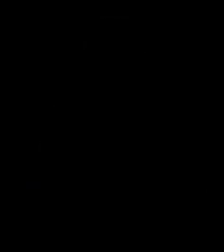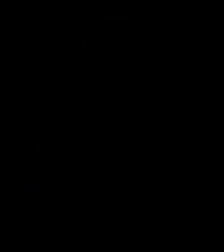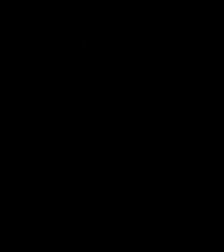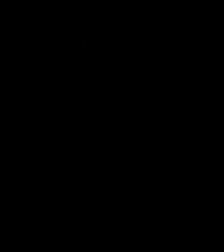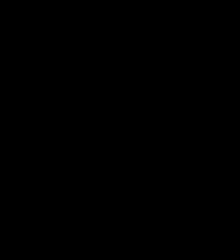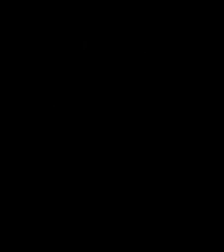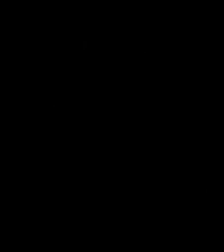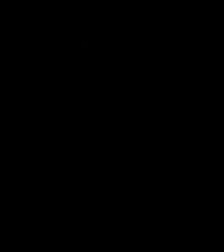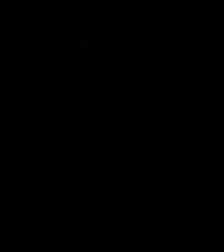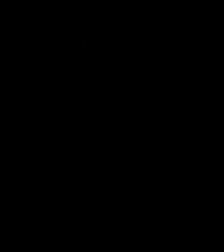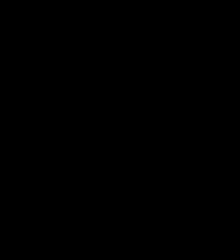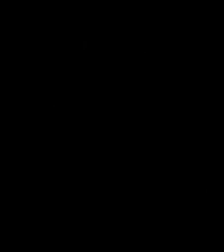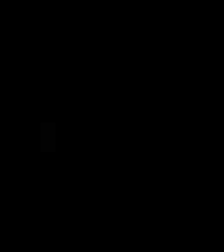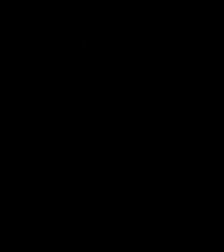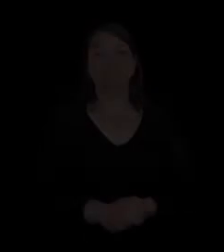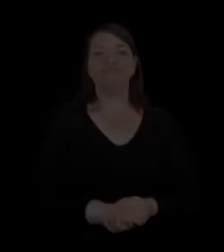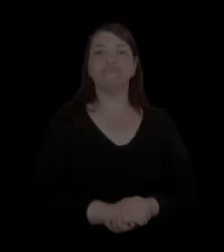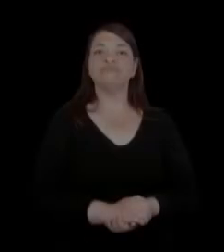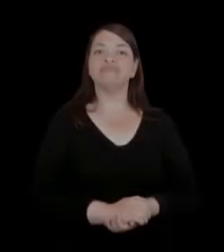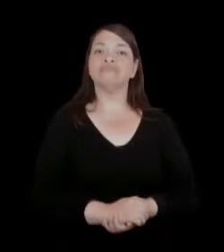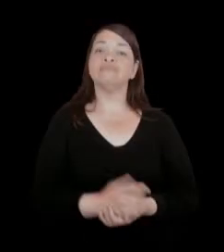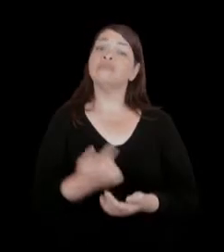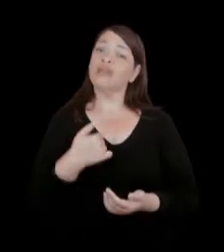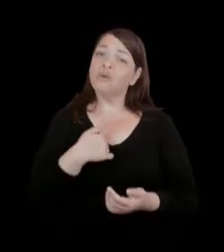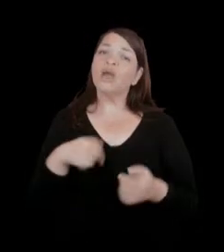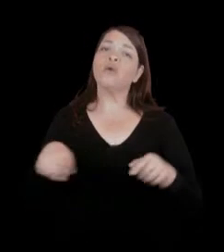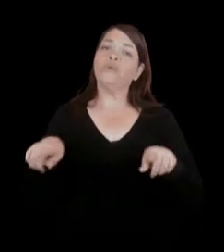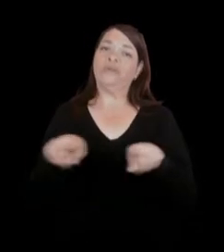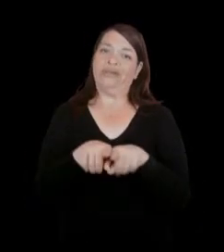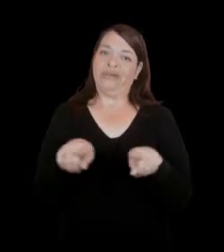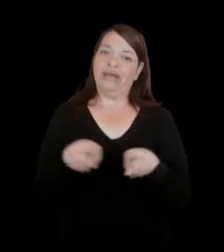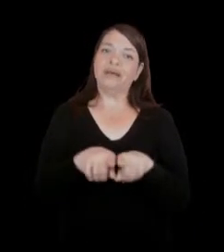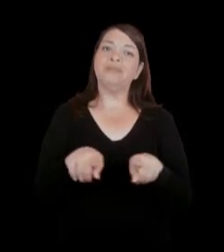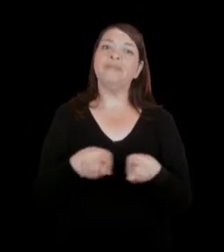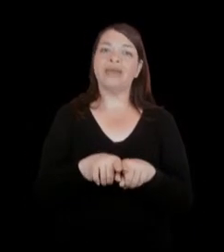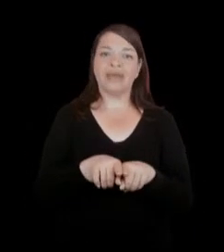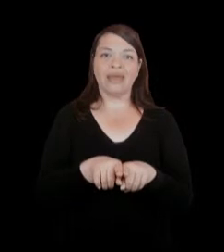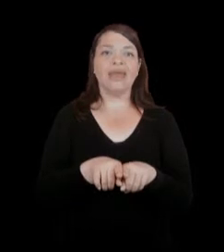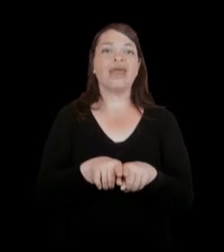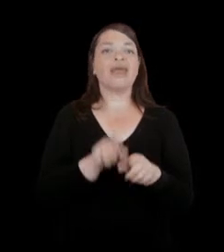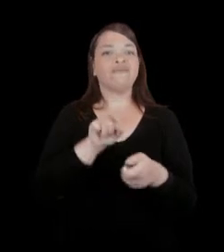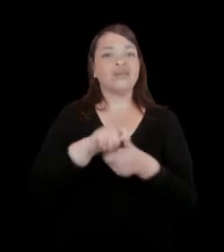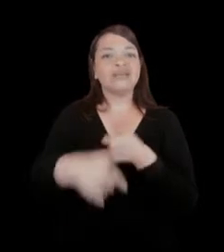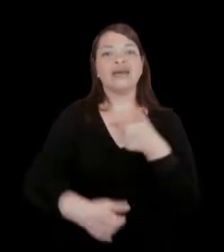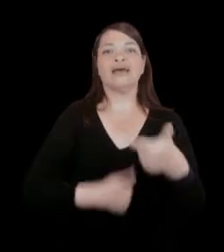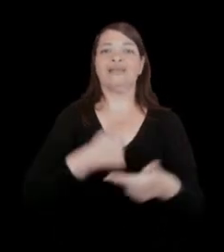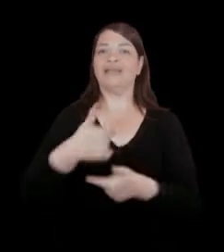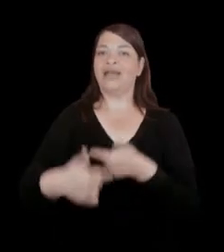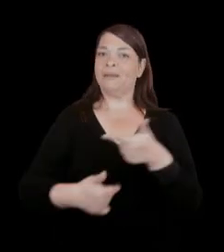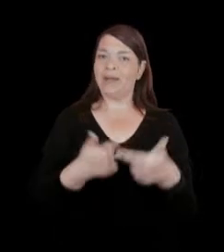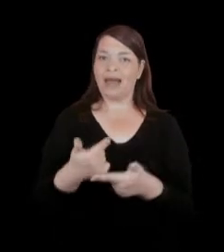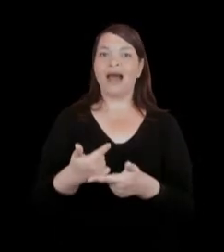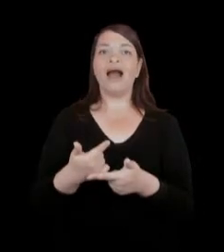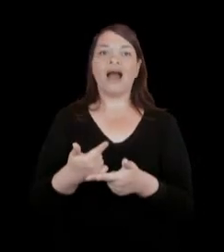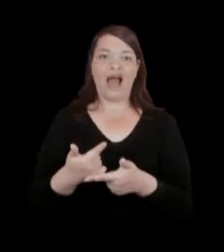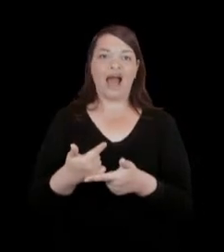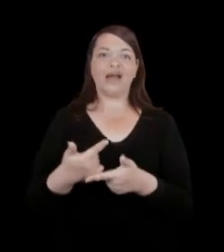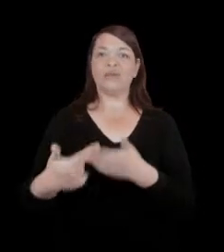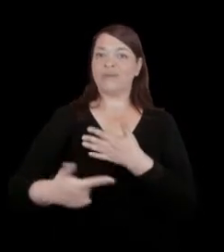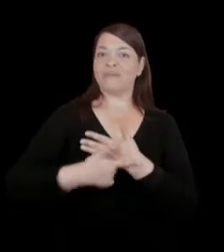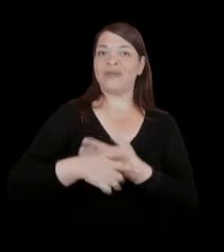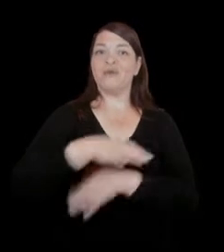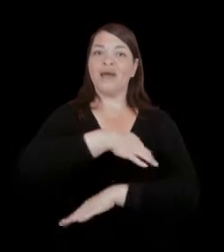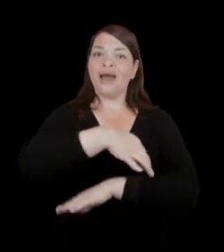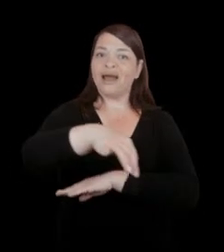aço. Detalhes do vidro já instalado. Então, eu acabava também fazendo uma espécie de trabalho de arquiteto local, de obra,